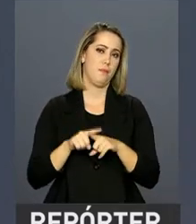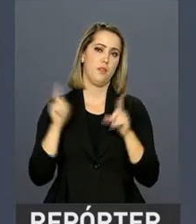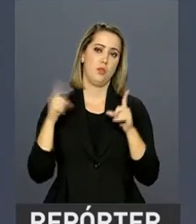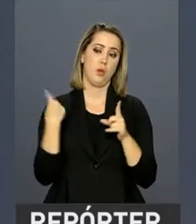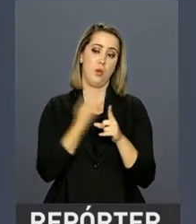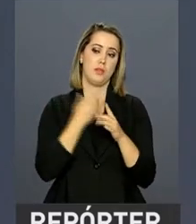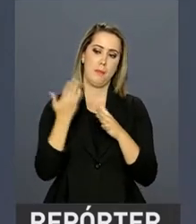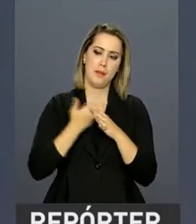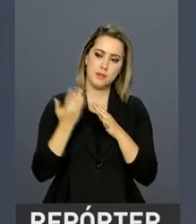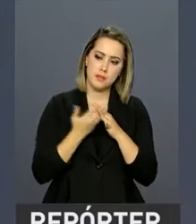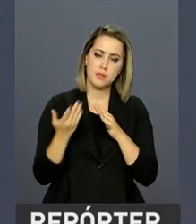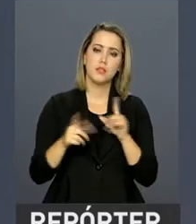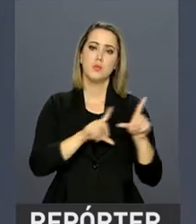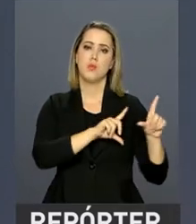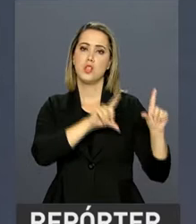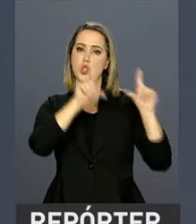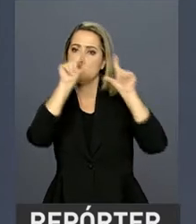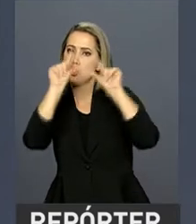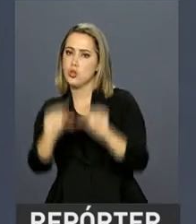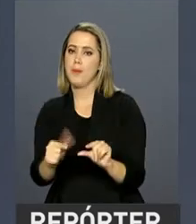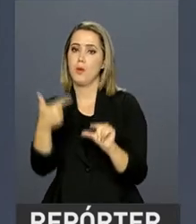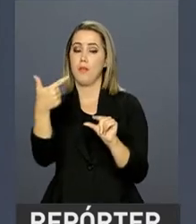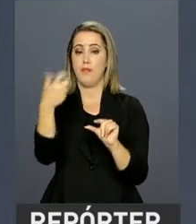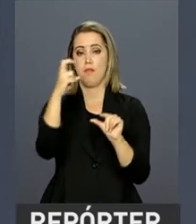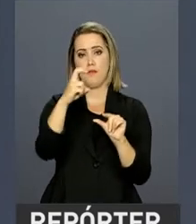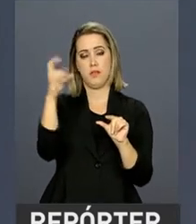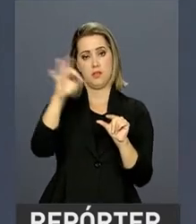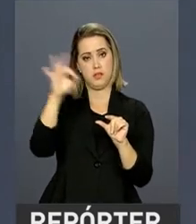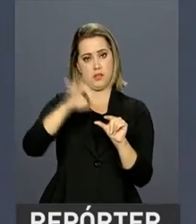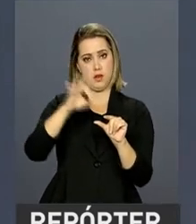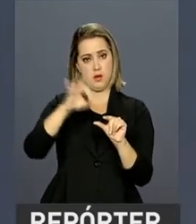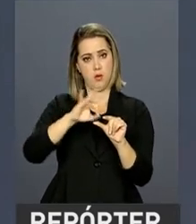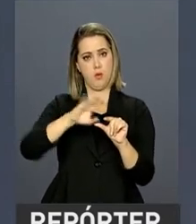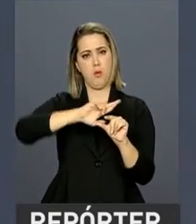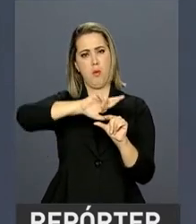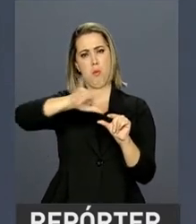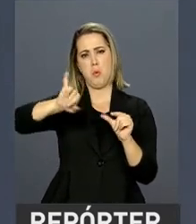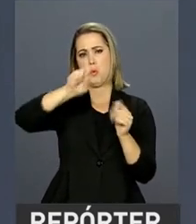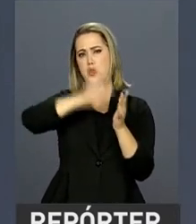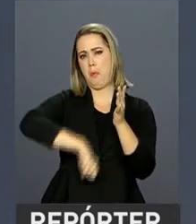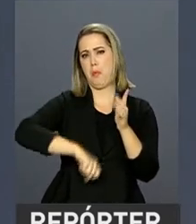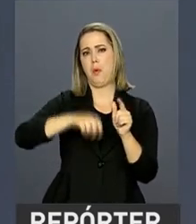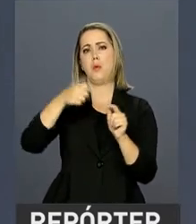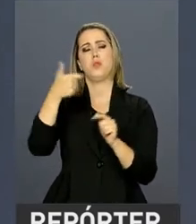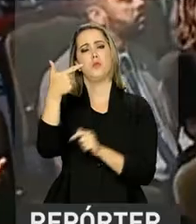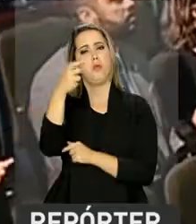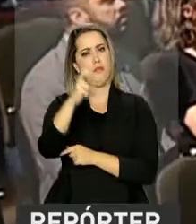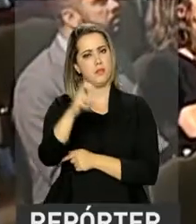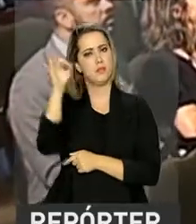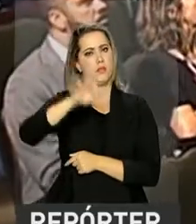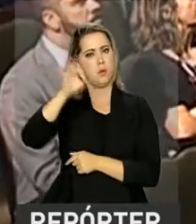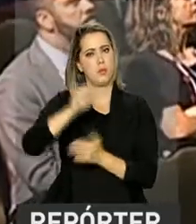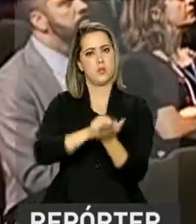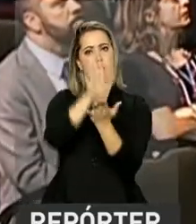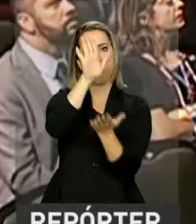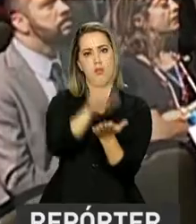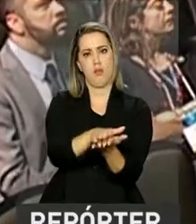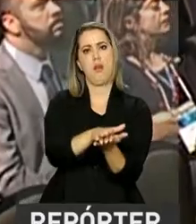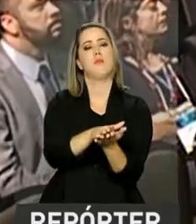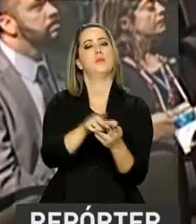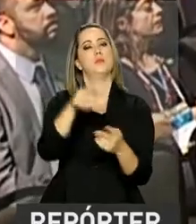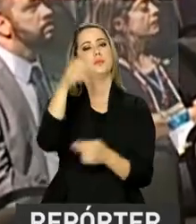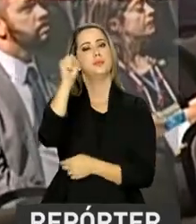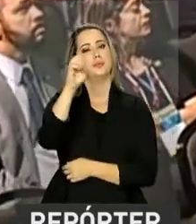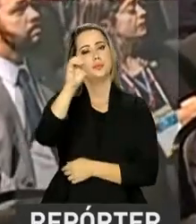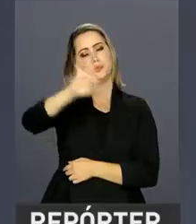parcelamos, mas reduzimos 25% dos encargos, reduzimos 25% da multa e 80%